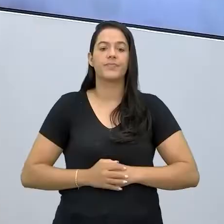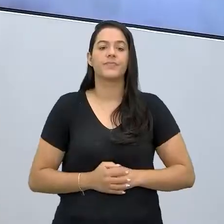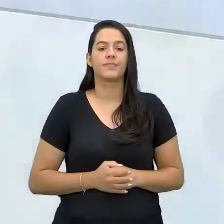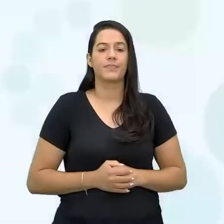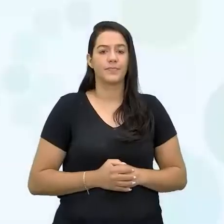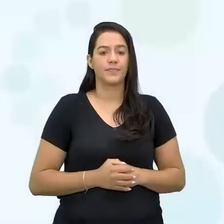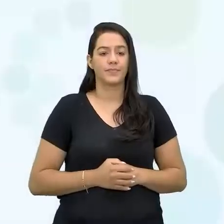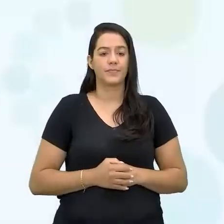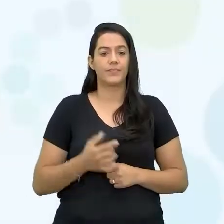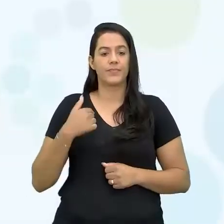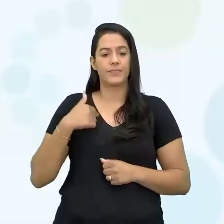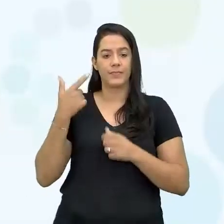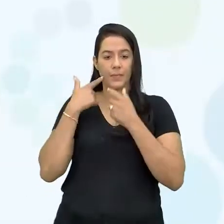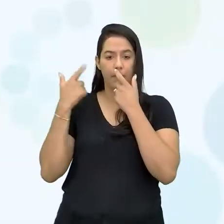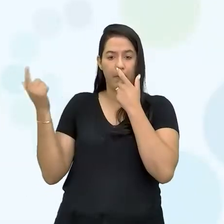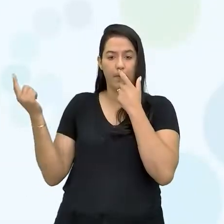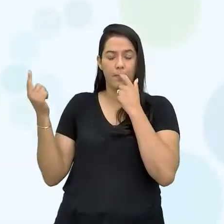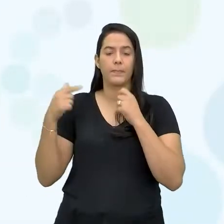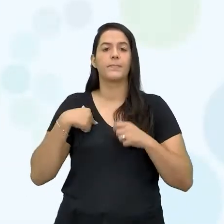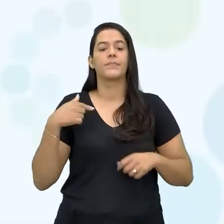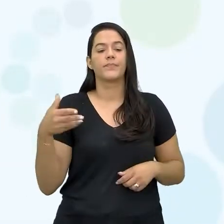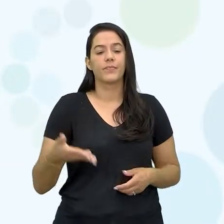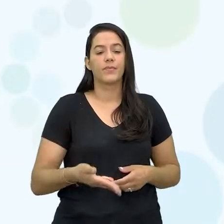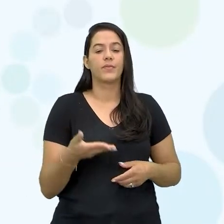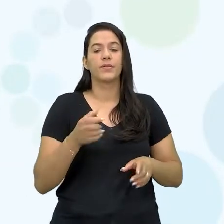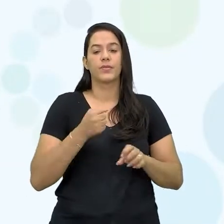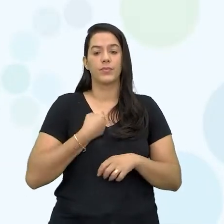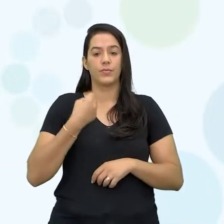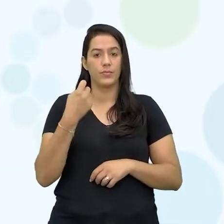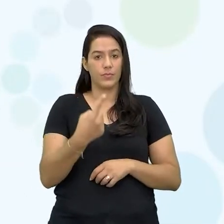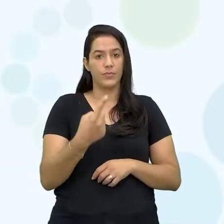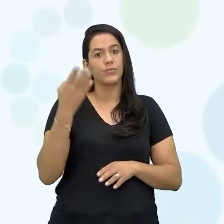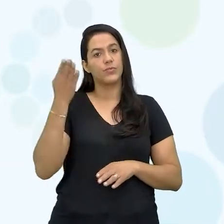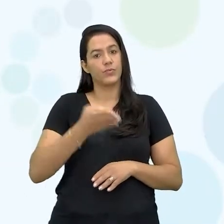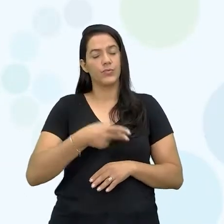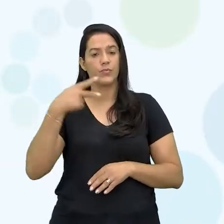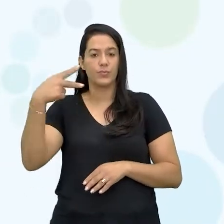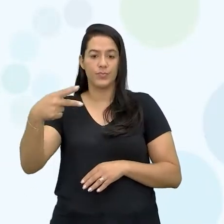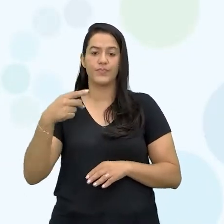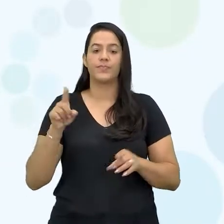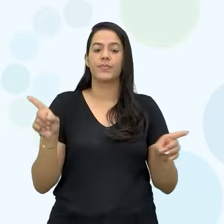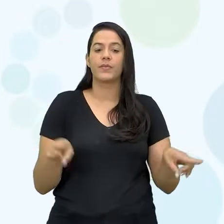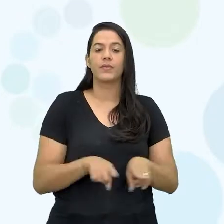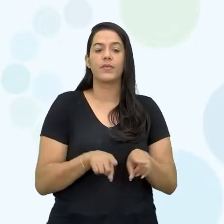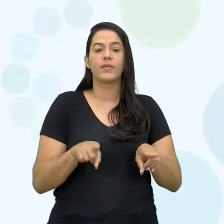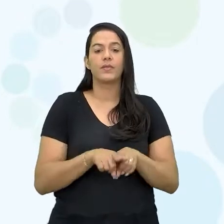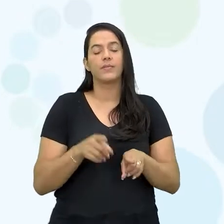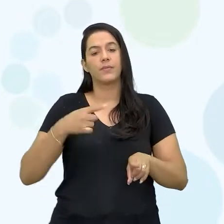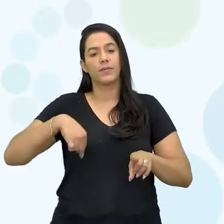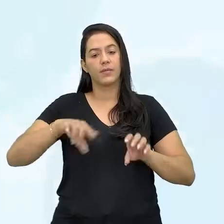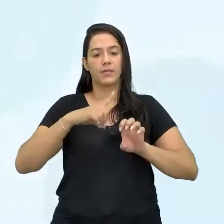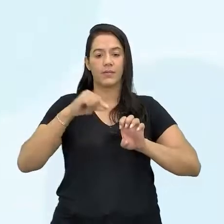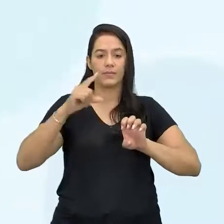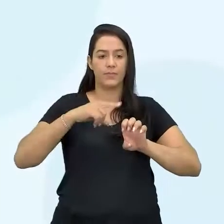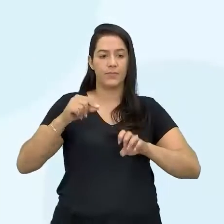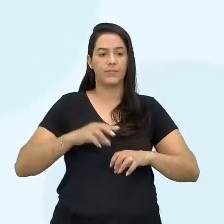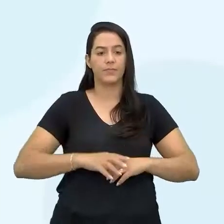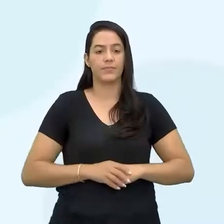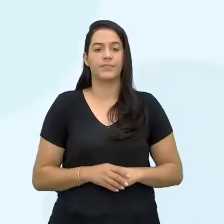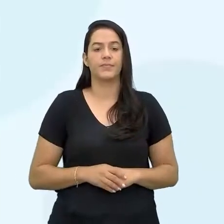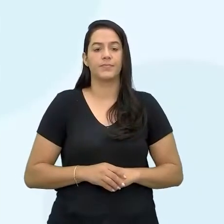ó. Eu sou um empreendedor, parte 1 de 2, né? Que é a nossa CEI. Então, vamos lá.